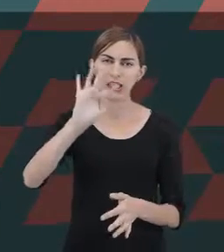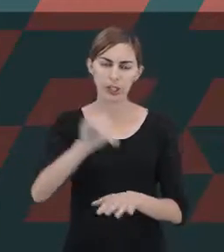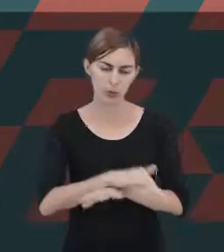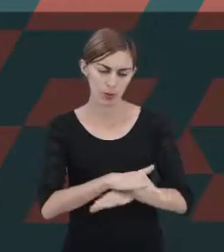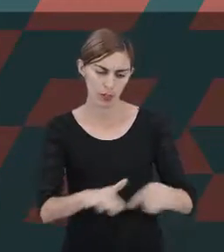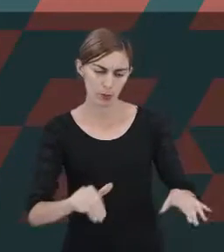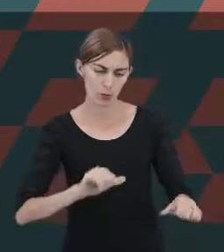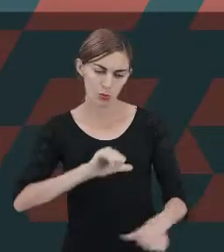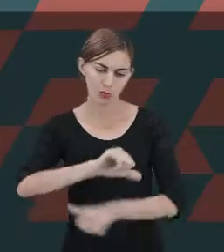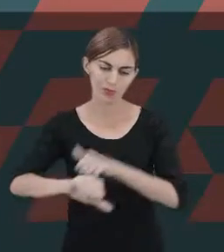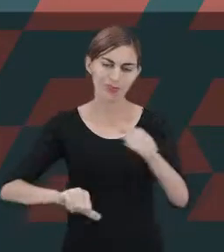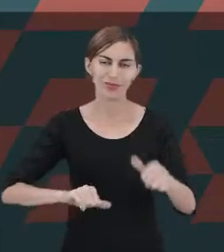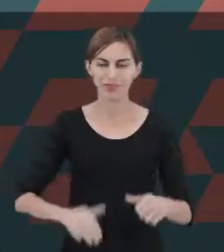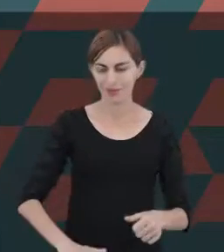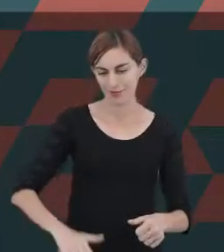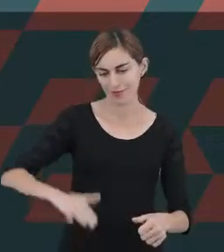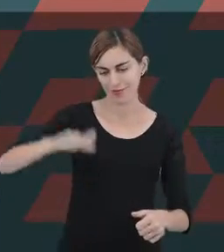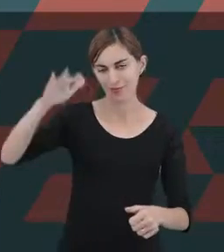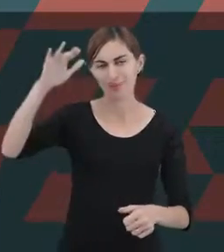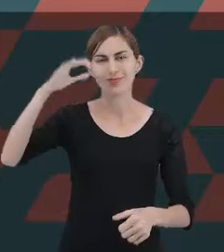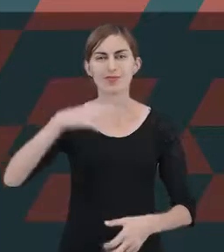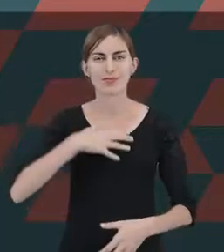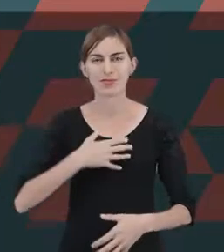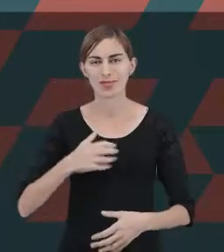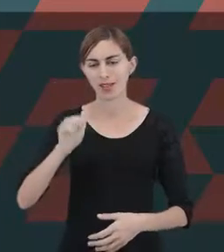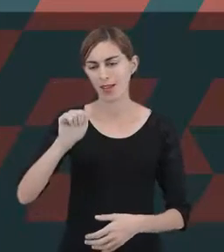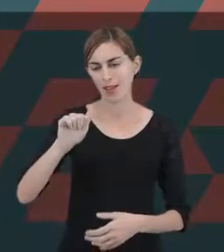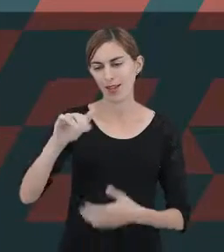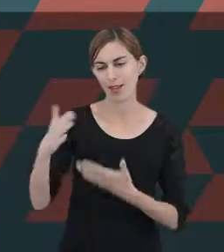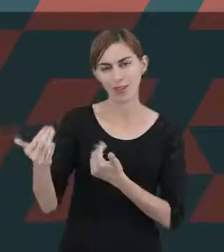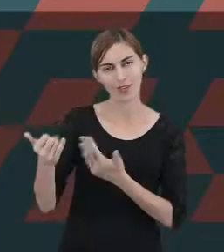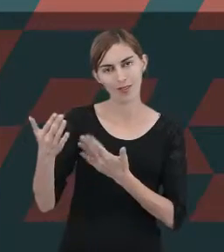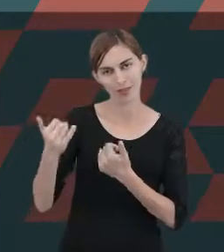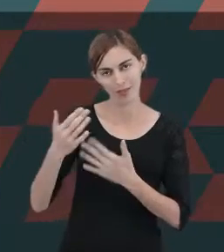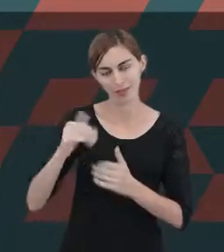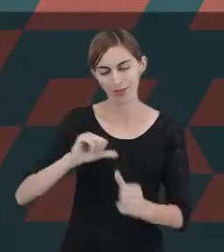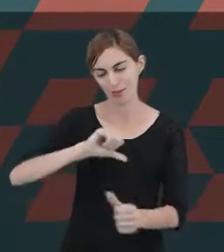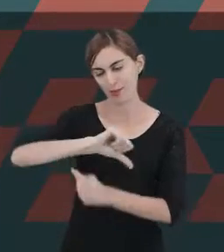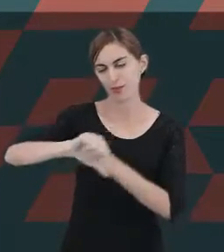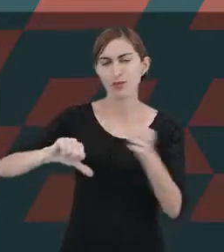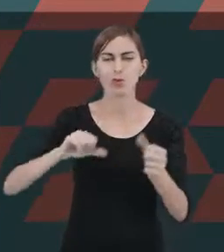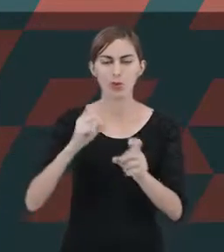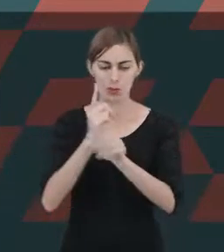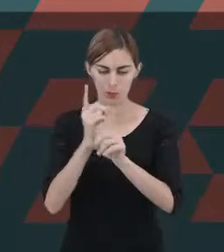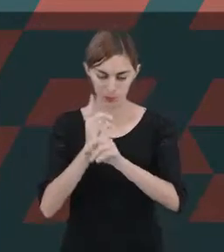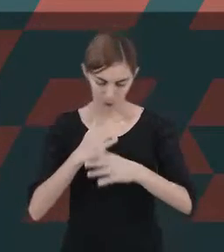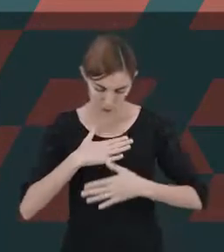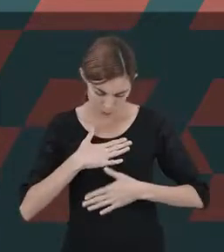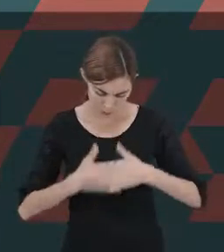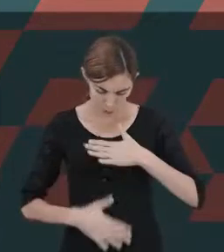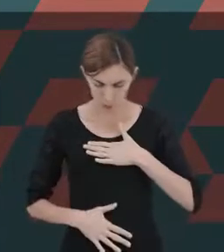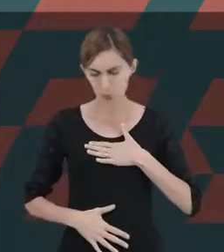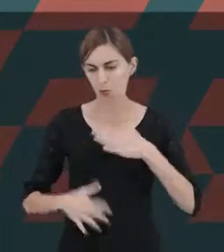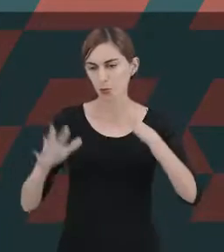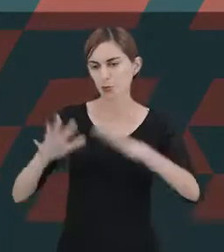o conflito trazido pela adolescência a partir das identificações do seu corpo, do seu ambiente e das suas